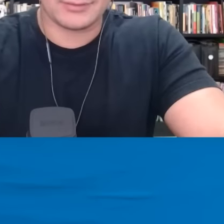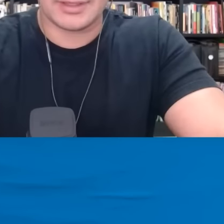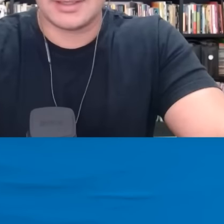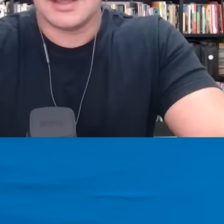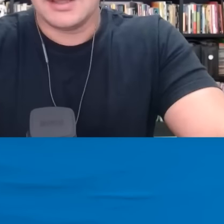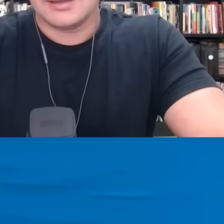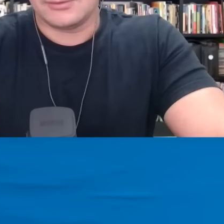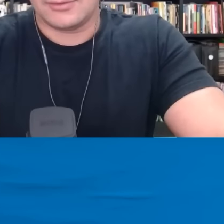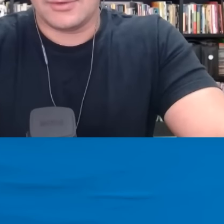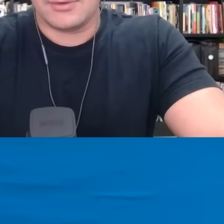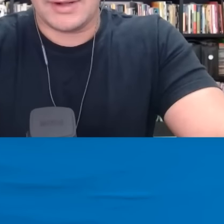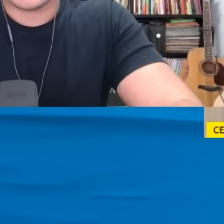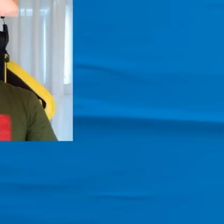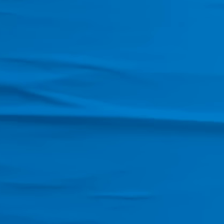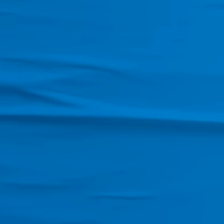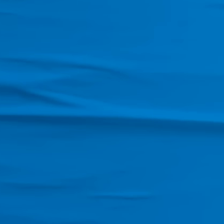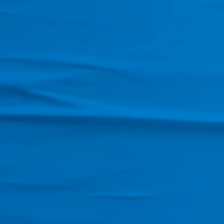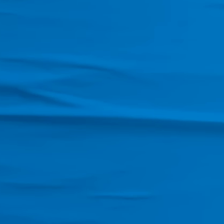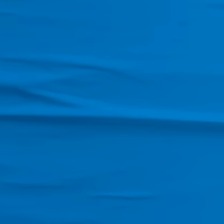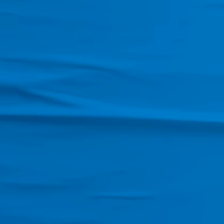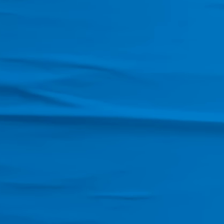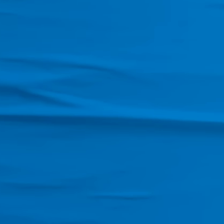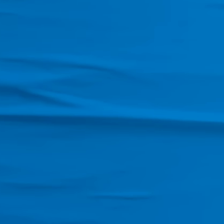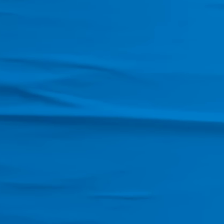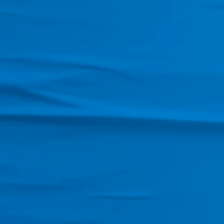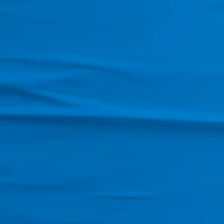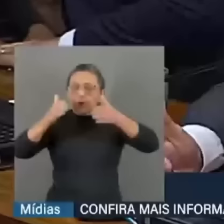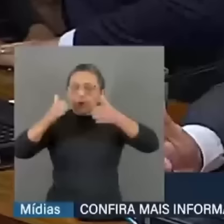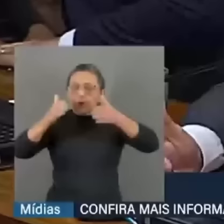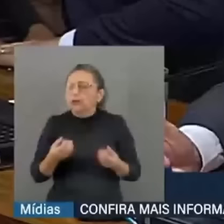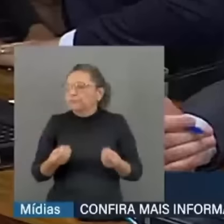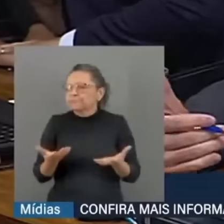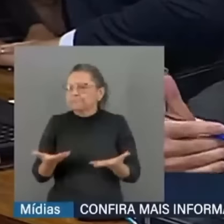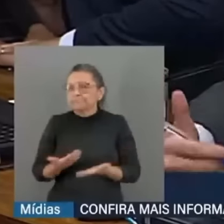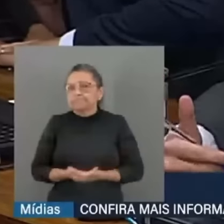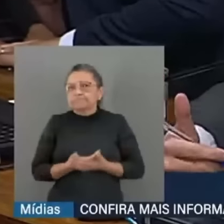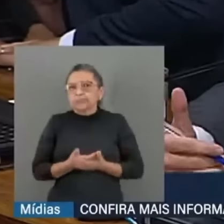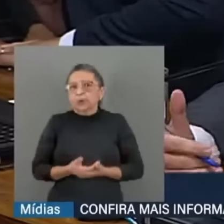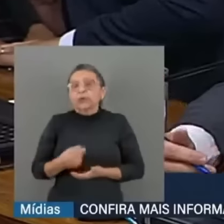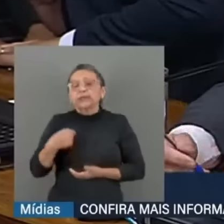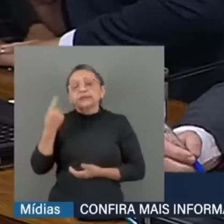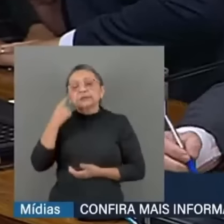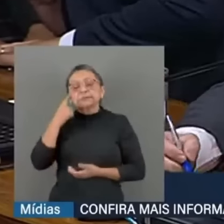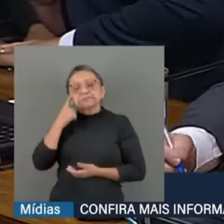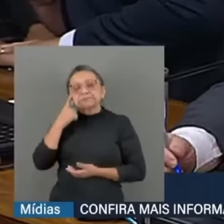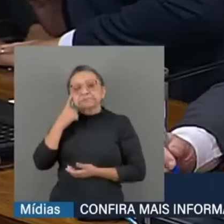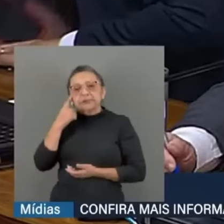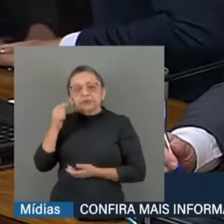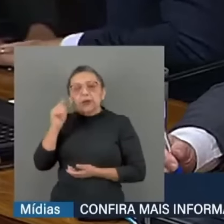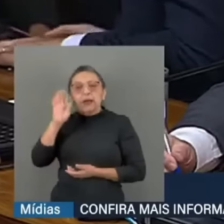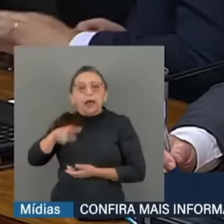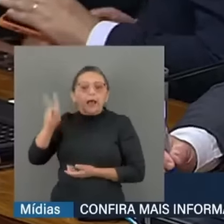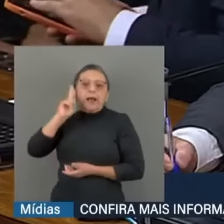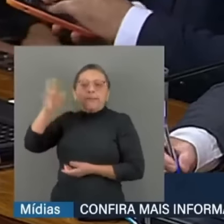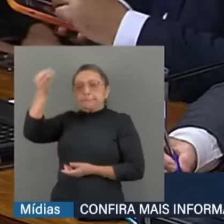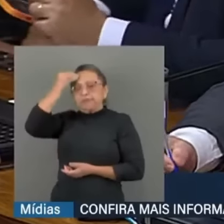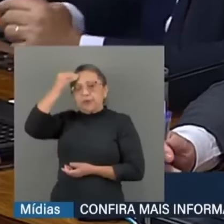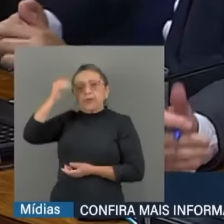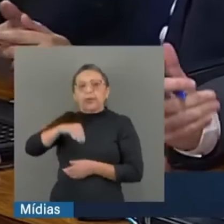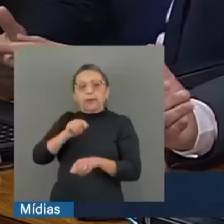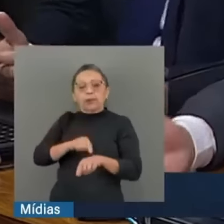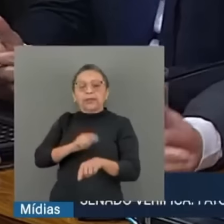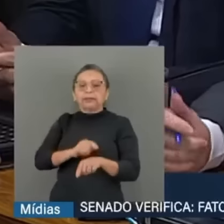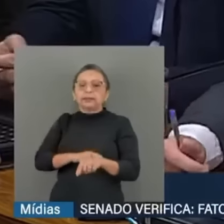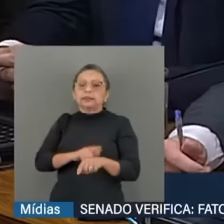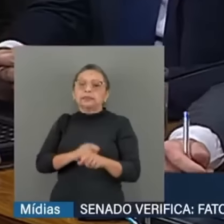parado Aí No STF Cara É uma grande A criatividade Do Marcos Duval É enorme A criatividade